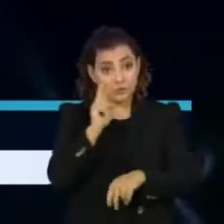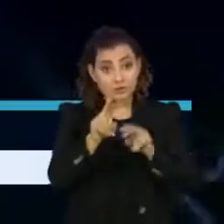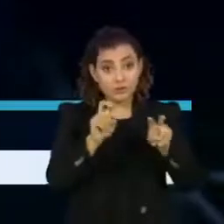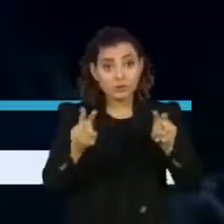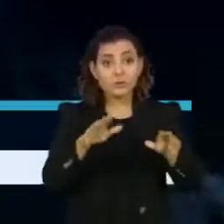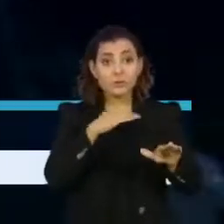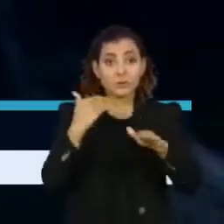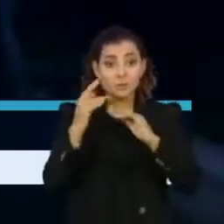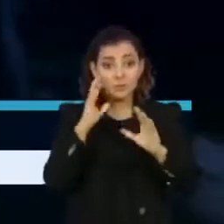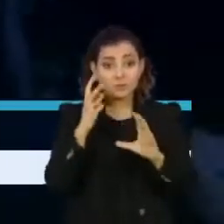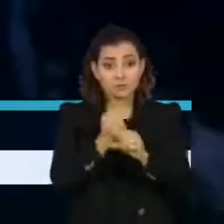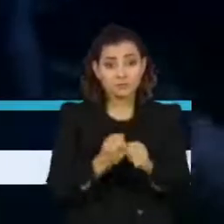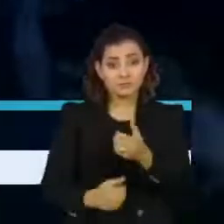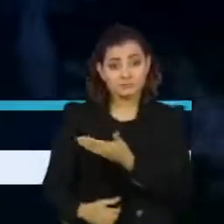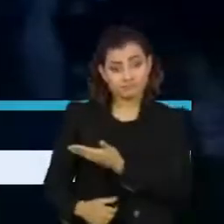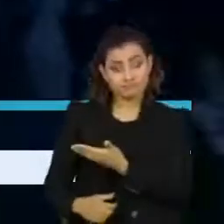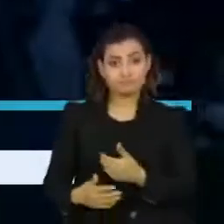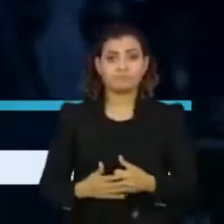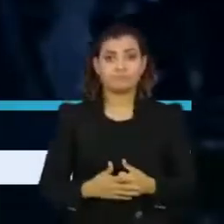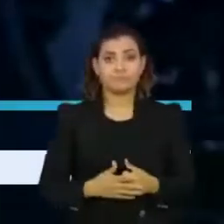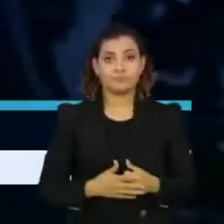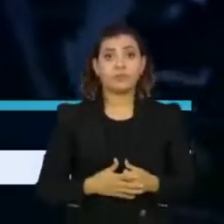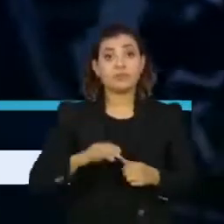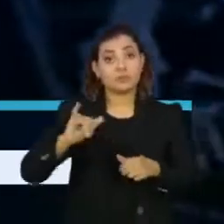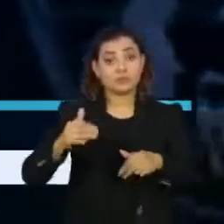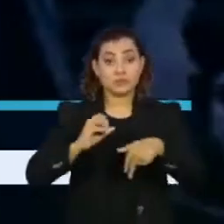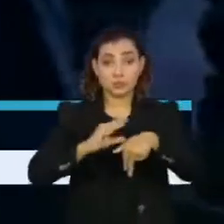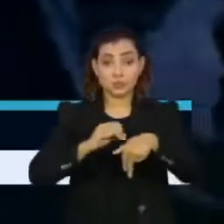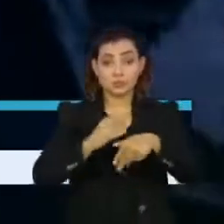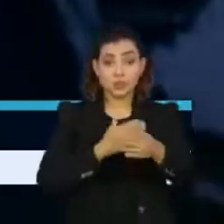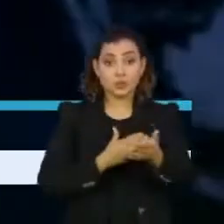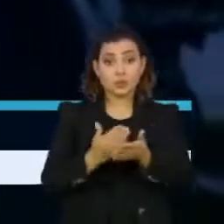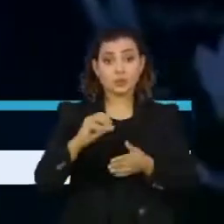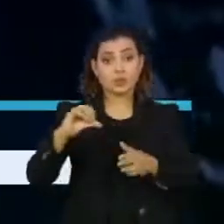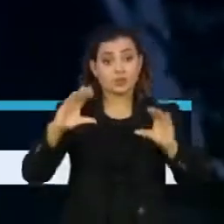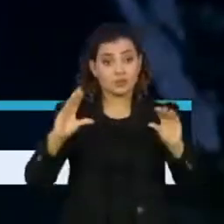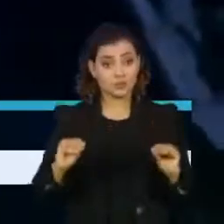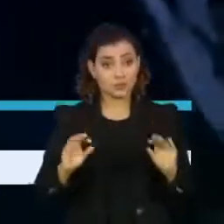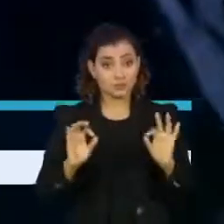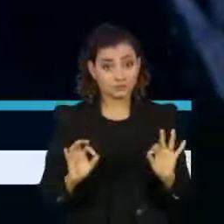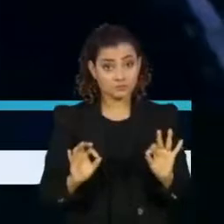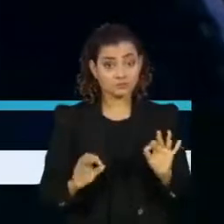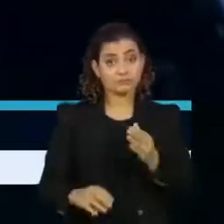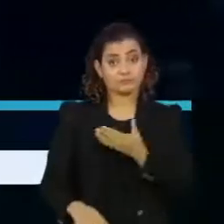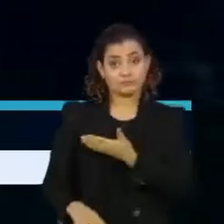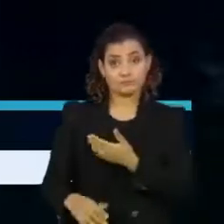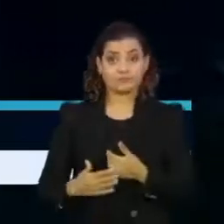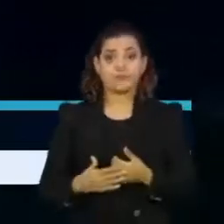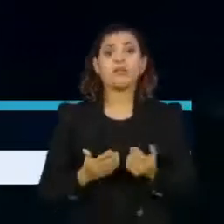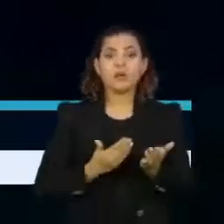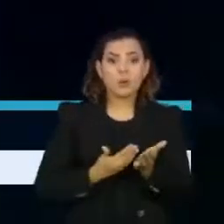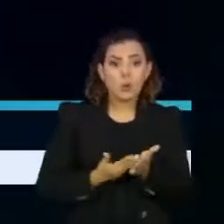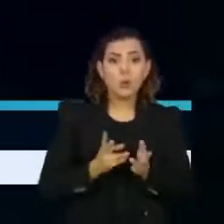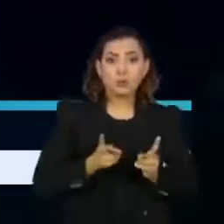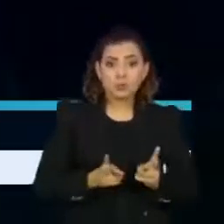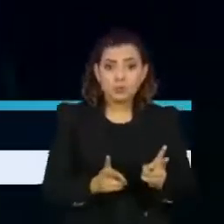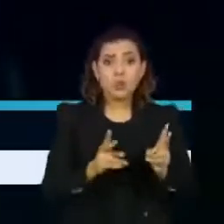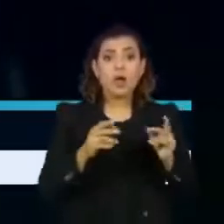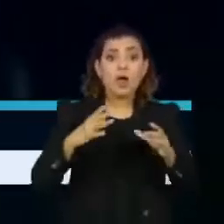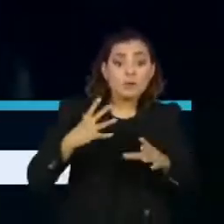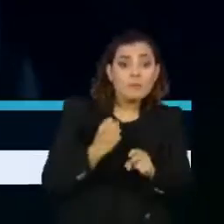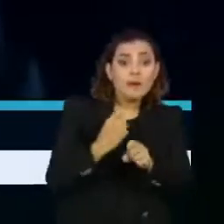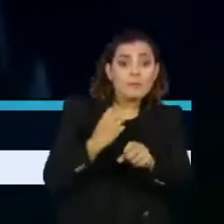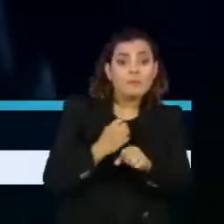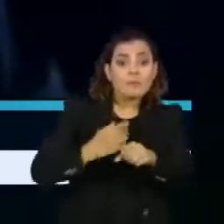os óbitos registrados desde o instante que o Jornal da Cultura começou, às 9 da noite. Nós vamos seguir atualizando este número durante